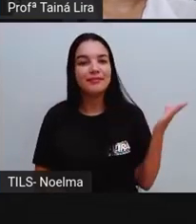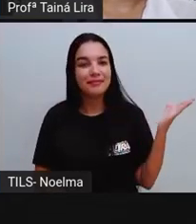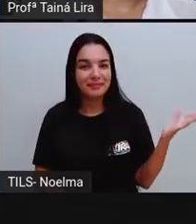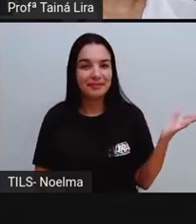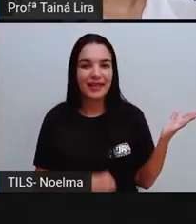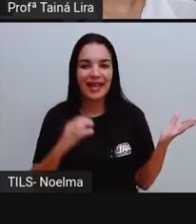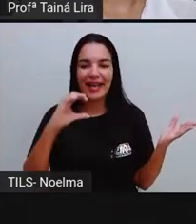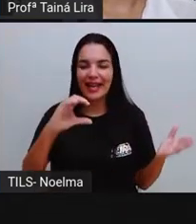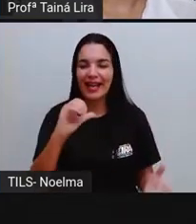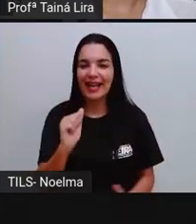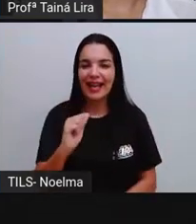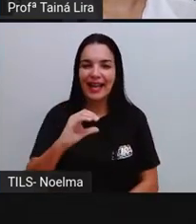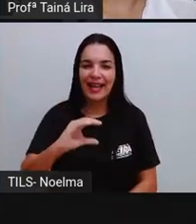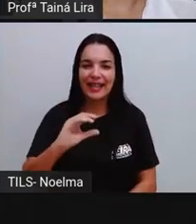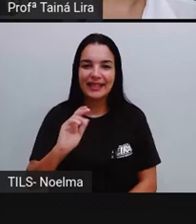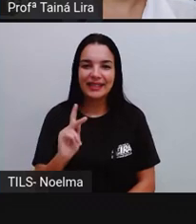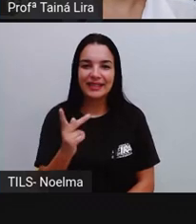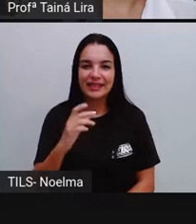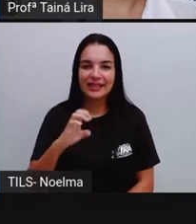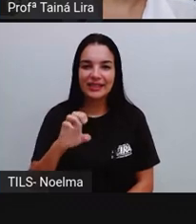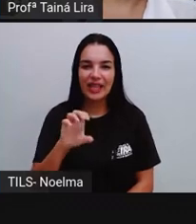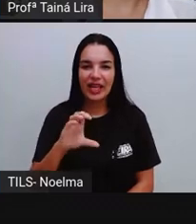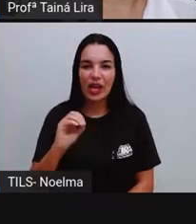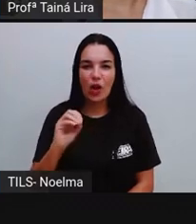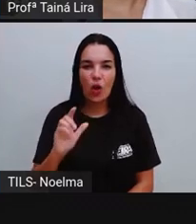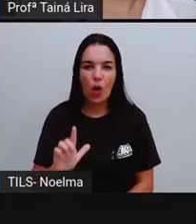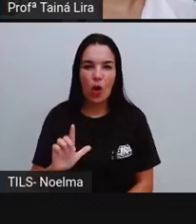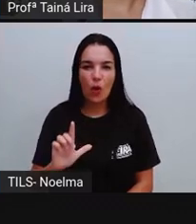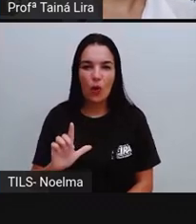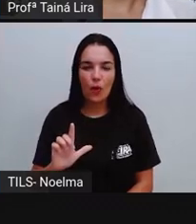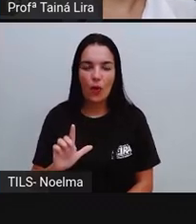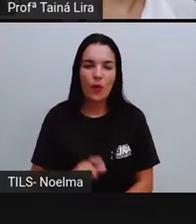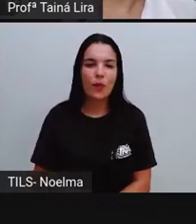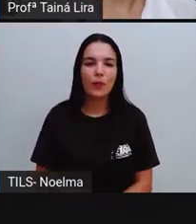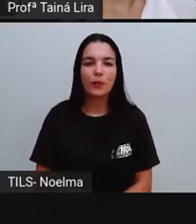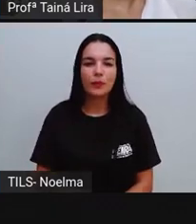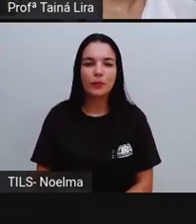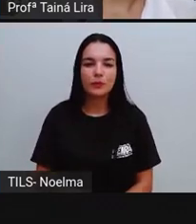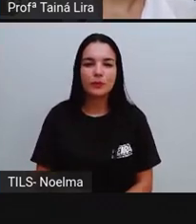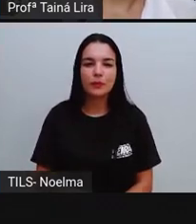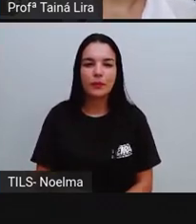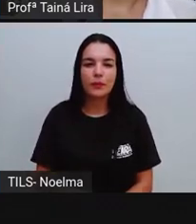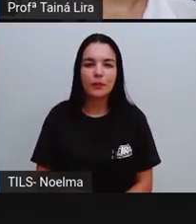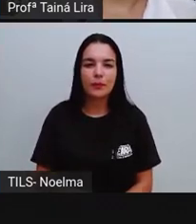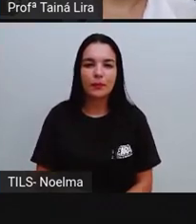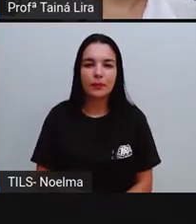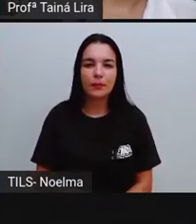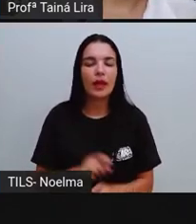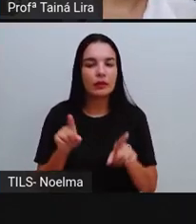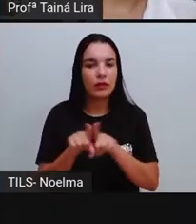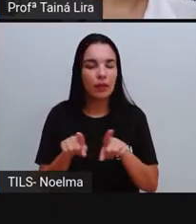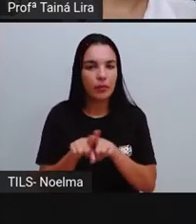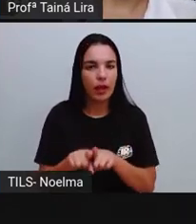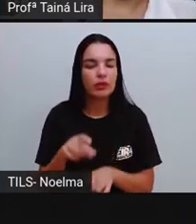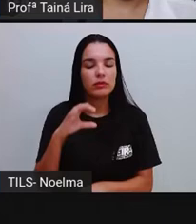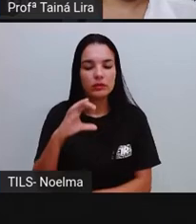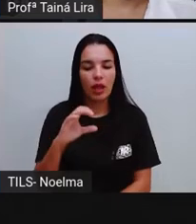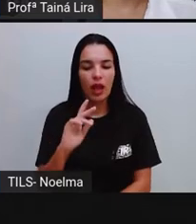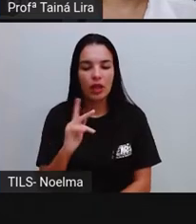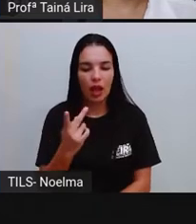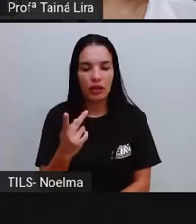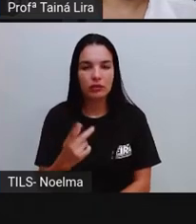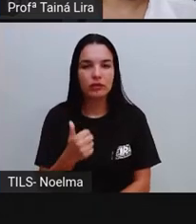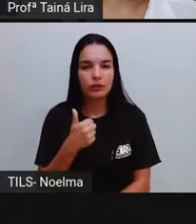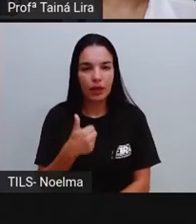Cachecol, Ó, Também tem o som, Xé, Xé, Cachecol, Também é escrito com CH,